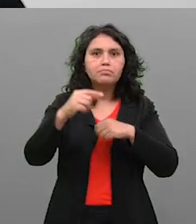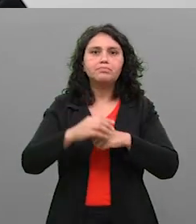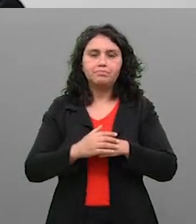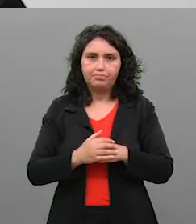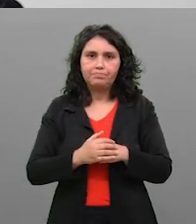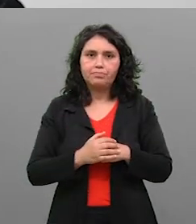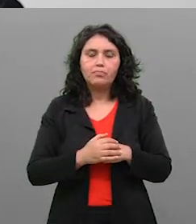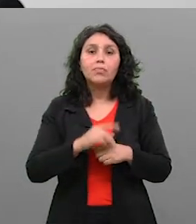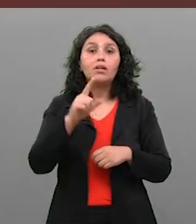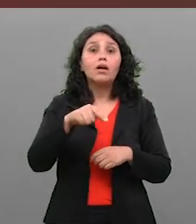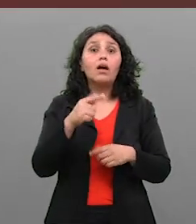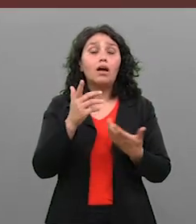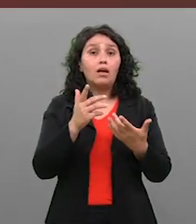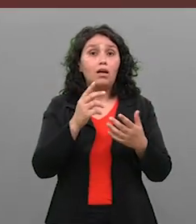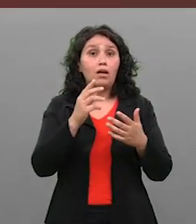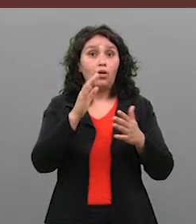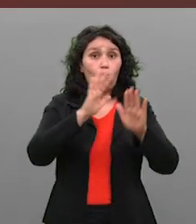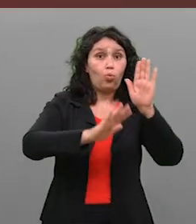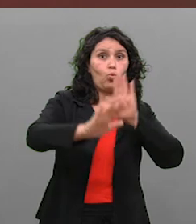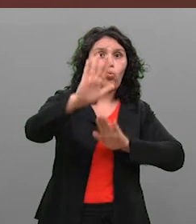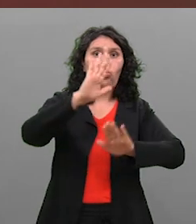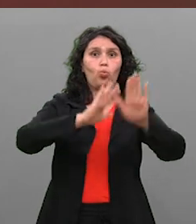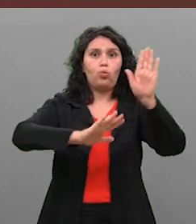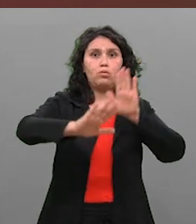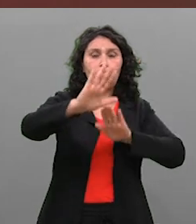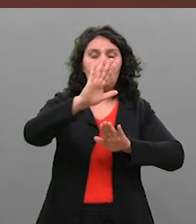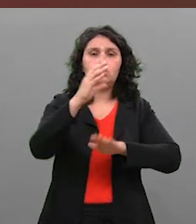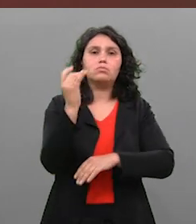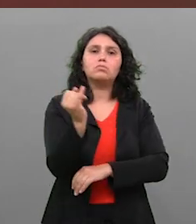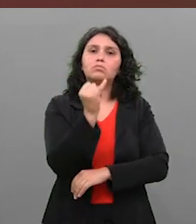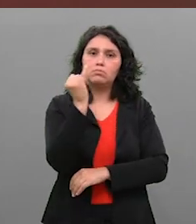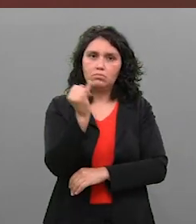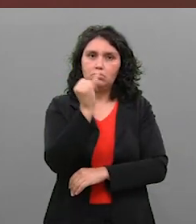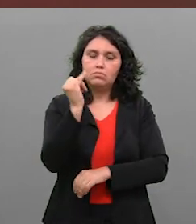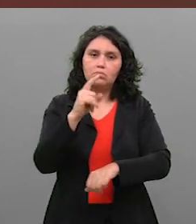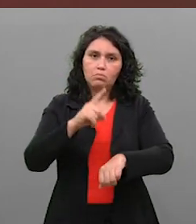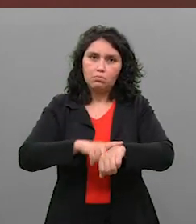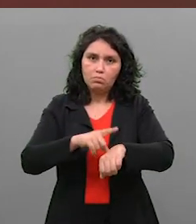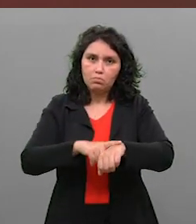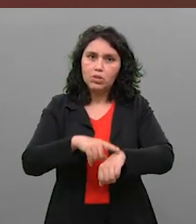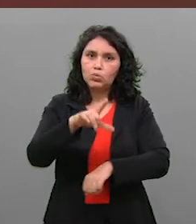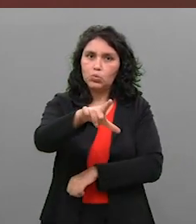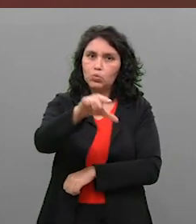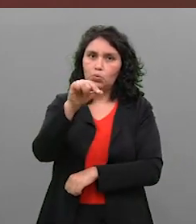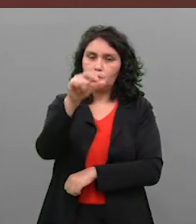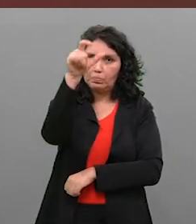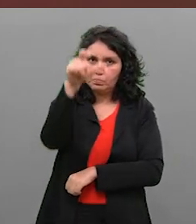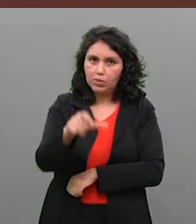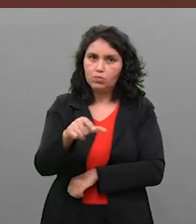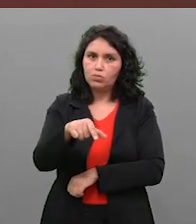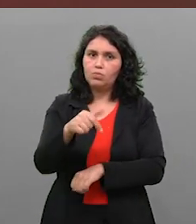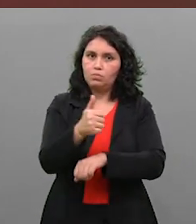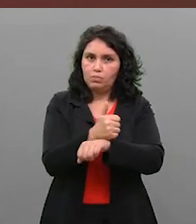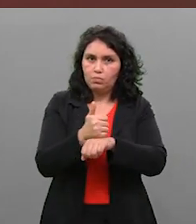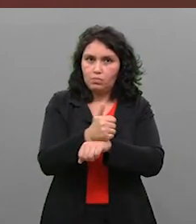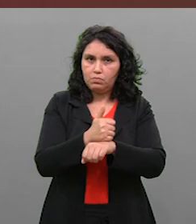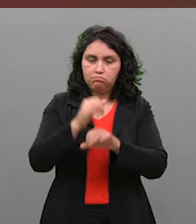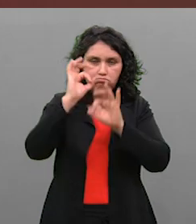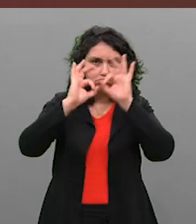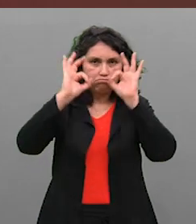rara, 100% em mim. Sim, exatamente. Então, são pequenos cuidados que precisam ser levados em consideração